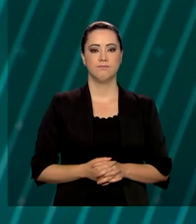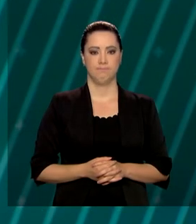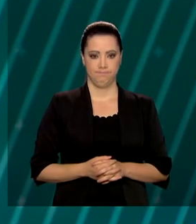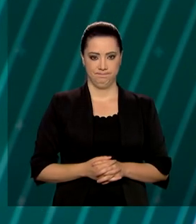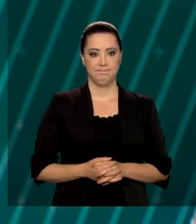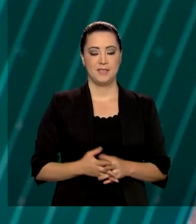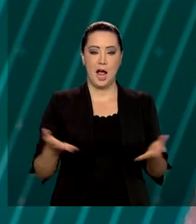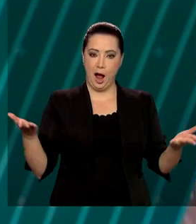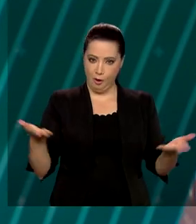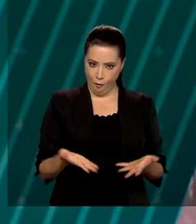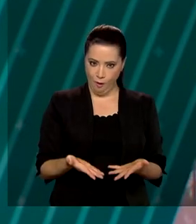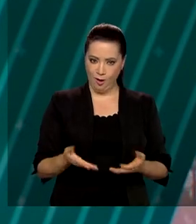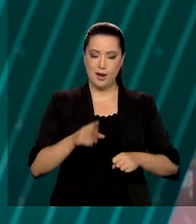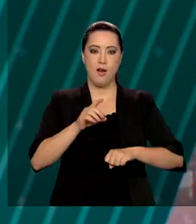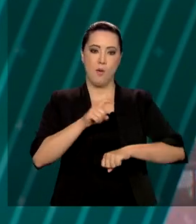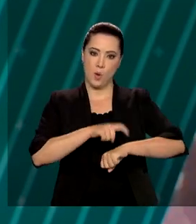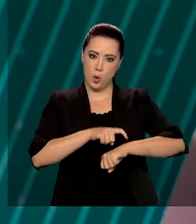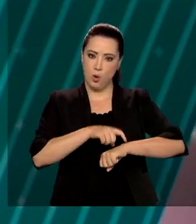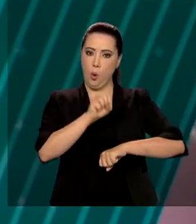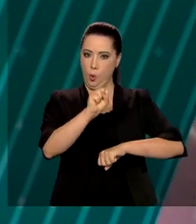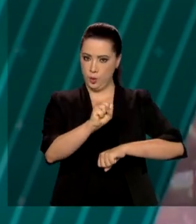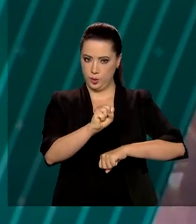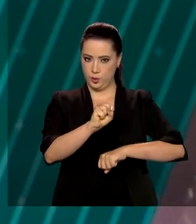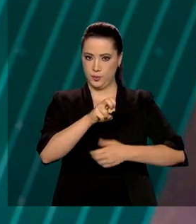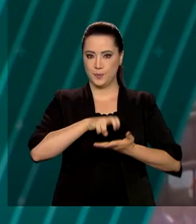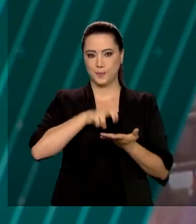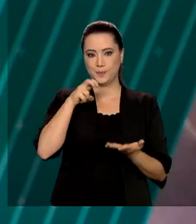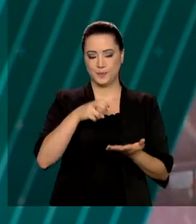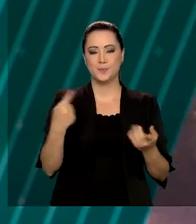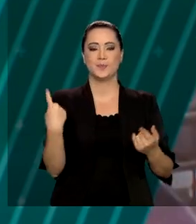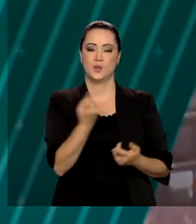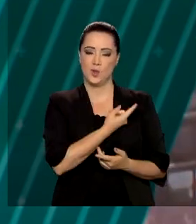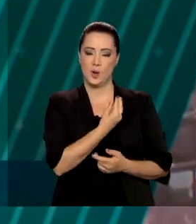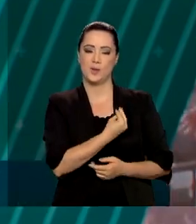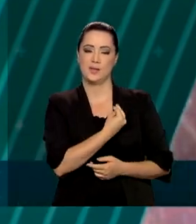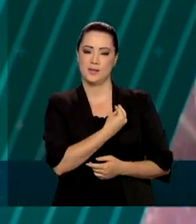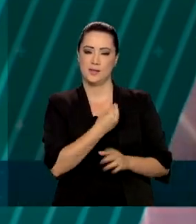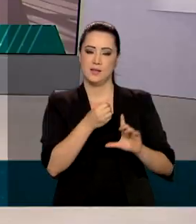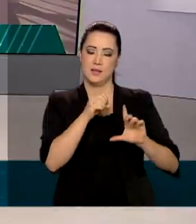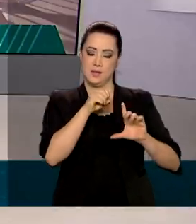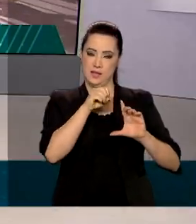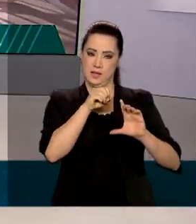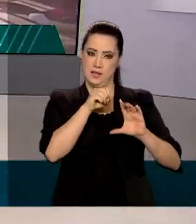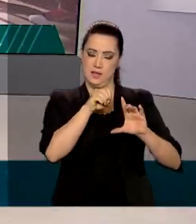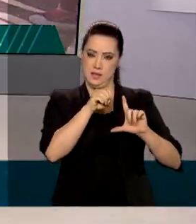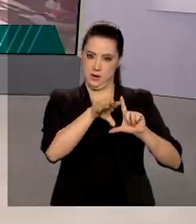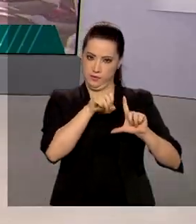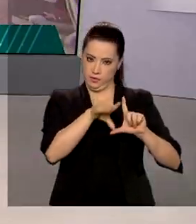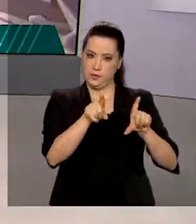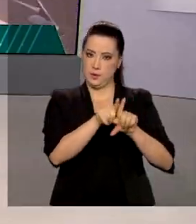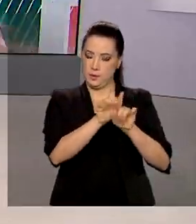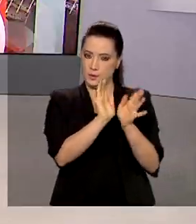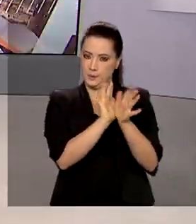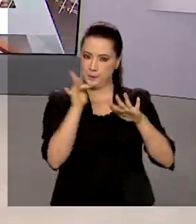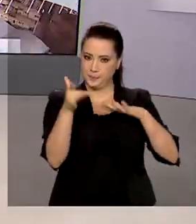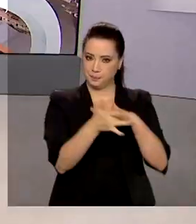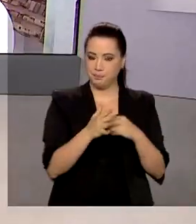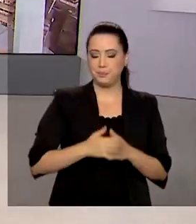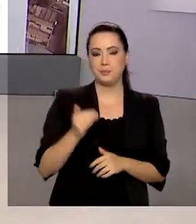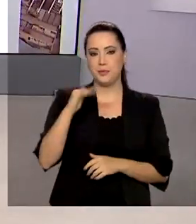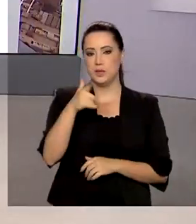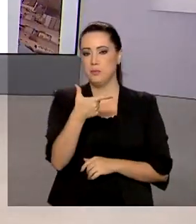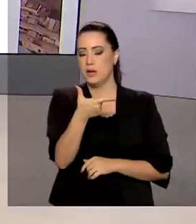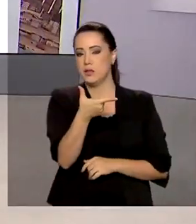São 8 horas da manhã. Estamos ao vivo também pelas redes sociais. Mais de 620